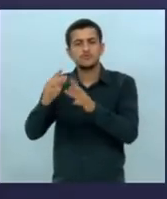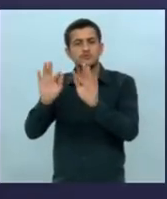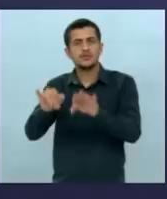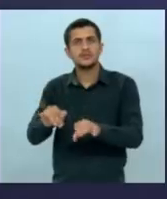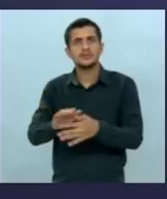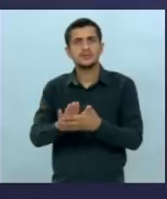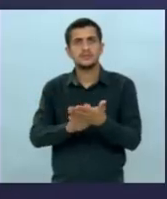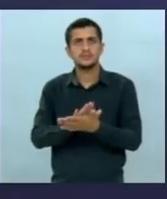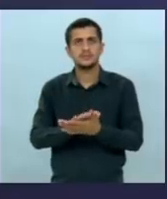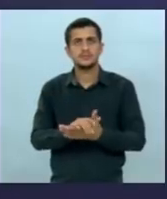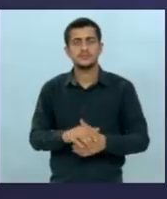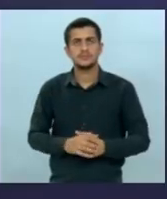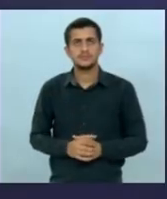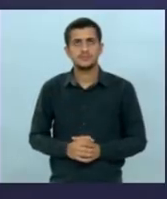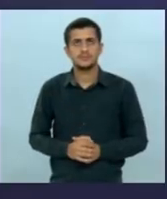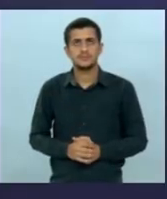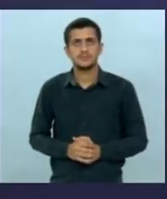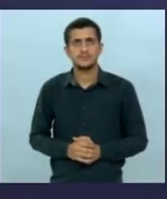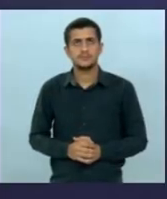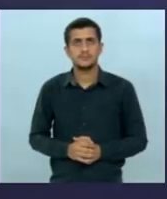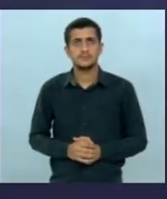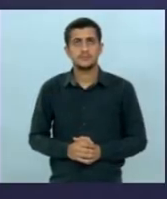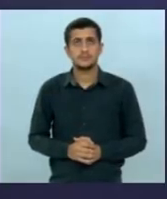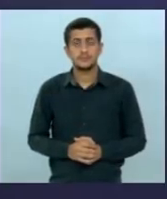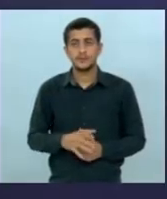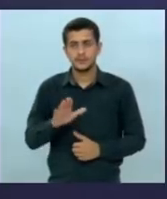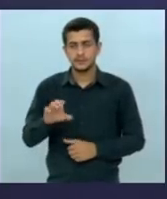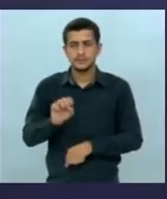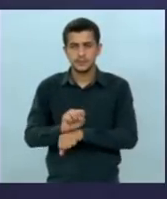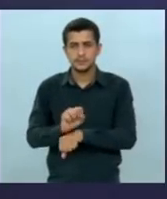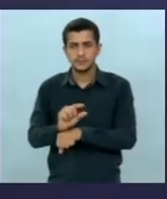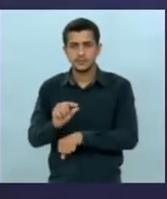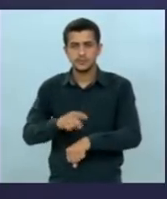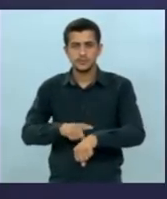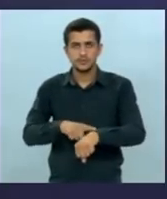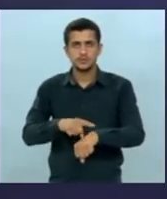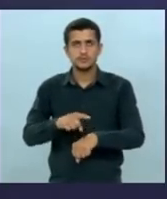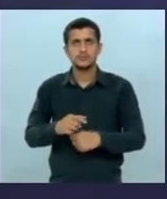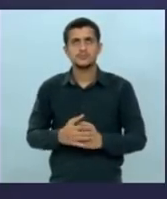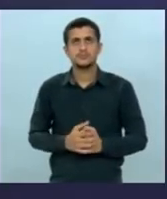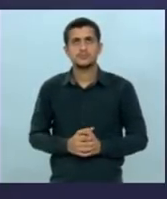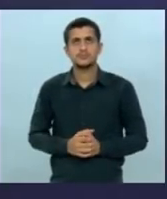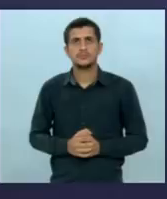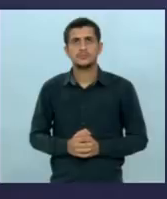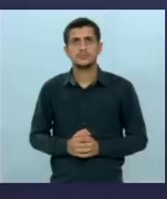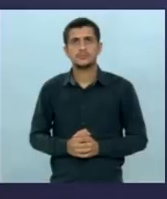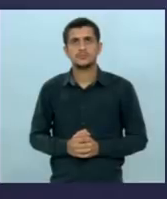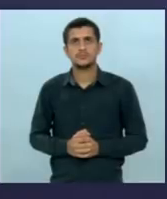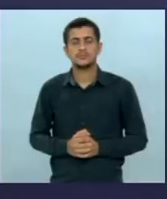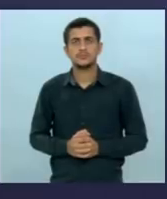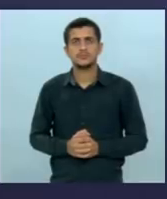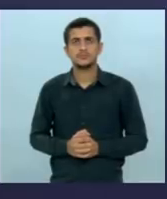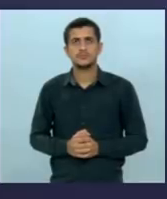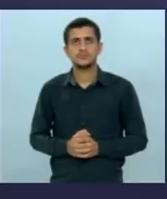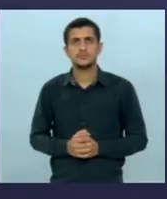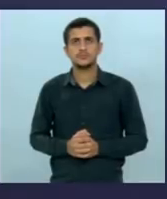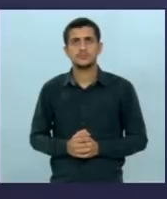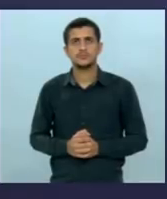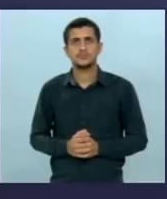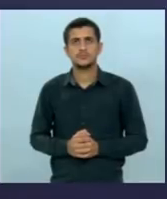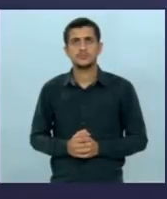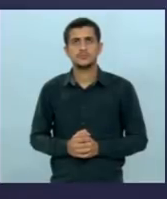só um minutinho candidato deixa eu fazer para a gente poder arrumar o nosso cronômetro vamos zerar o cronômetro que está na tela ali para a gente tentar colocar